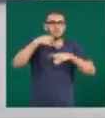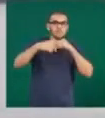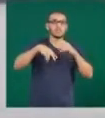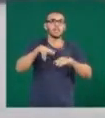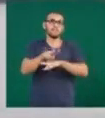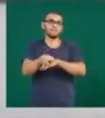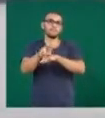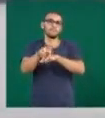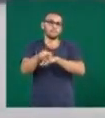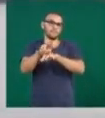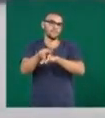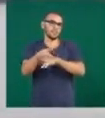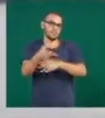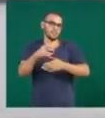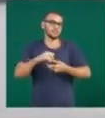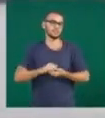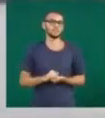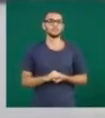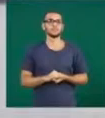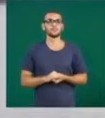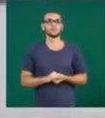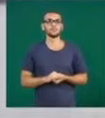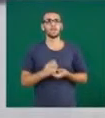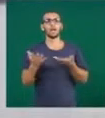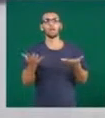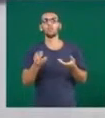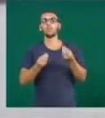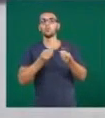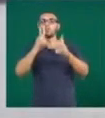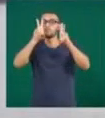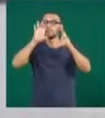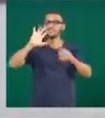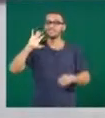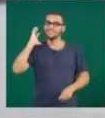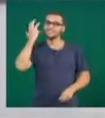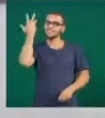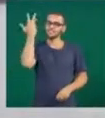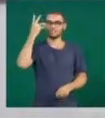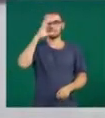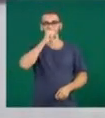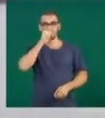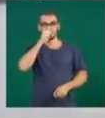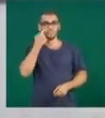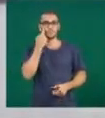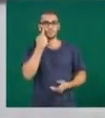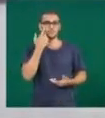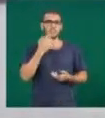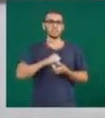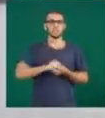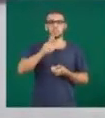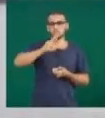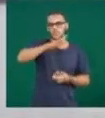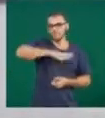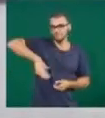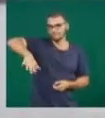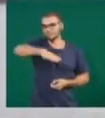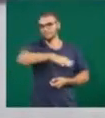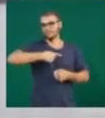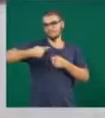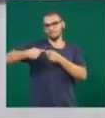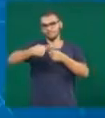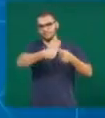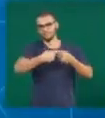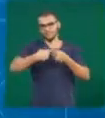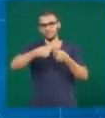Agora vamos falar sobre a previsão do tempo para este sábado. Confira como ficam as temperaturas em Uberlândia e cidades da